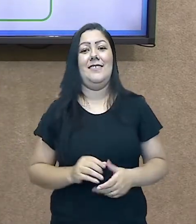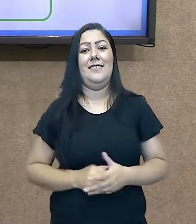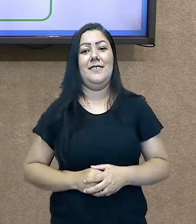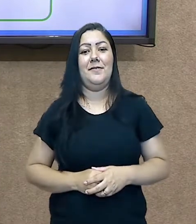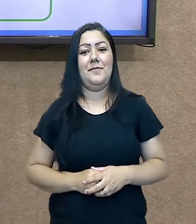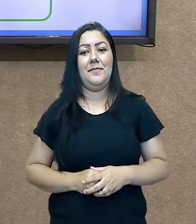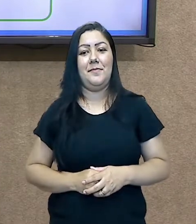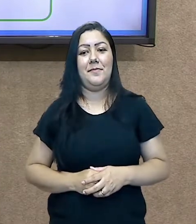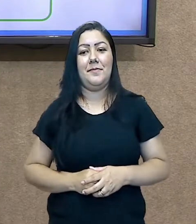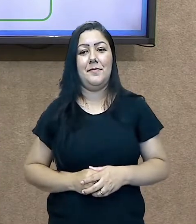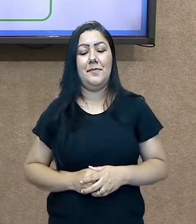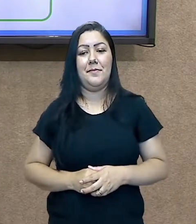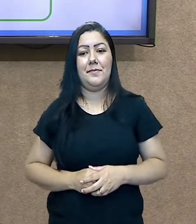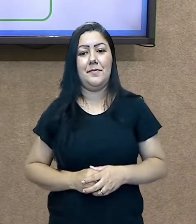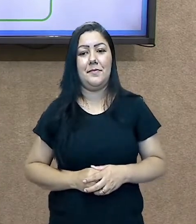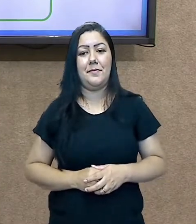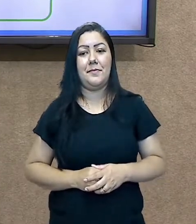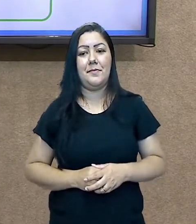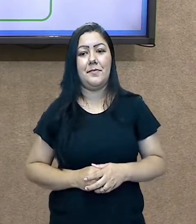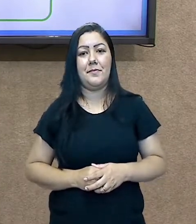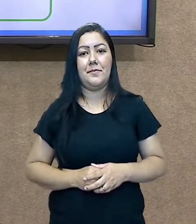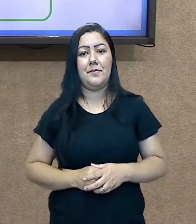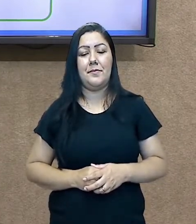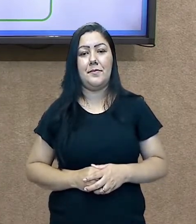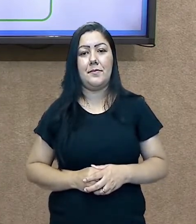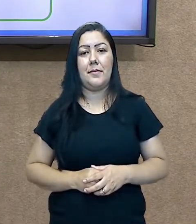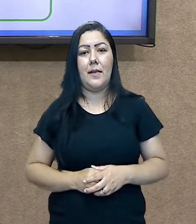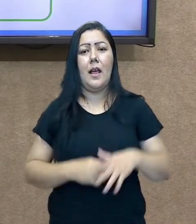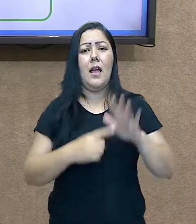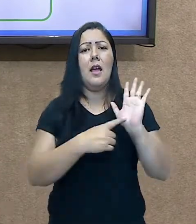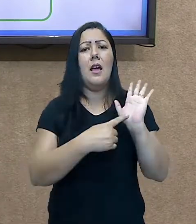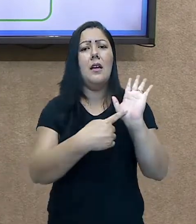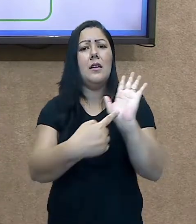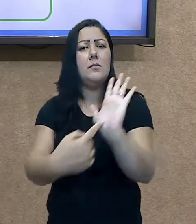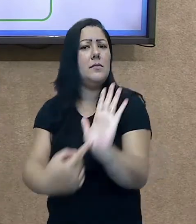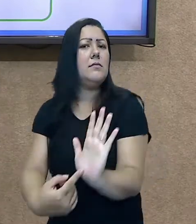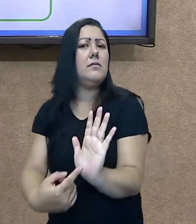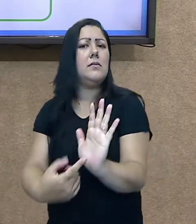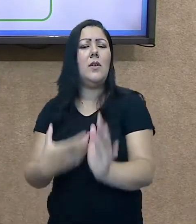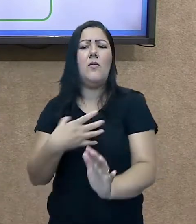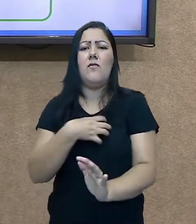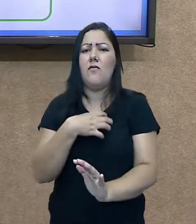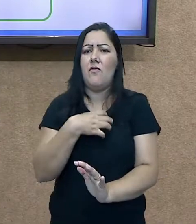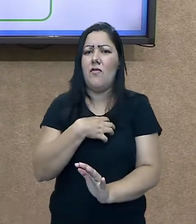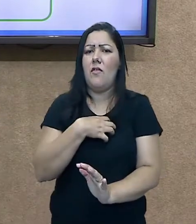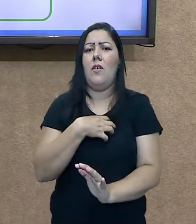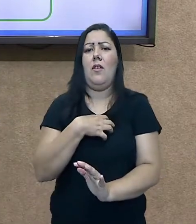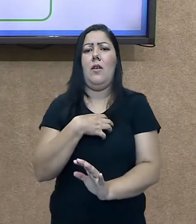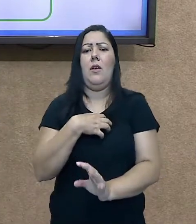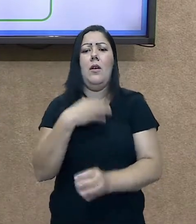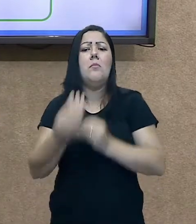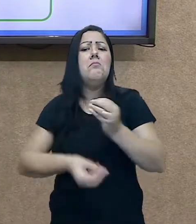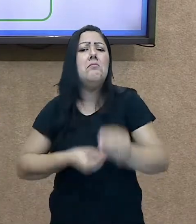As formas de representação e o pensamento espacial. Como representar esses